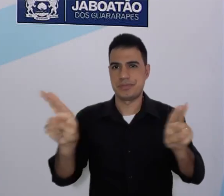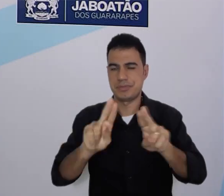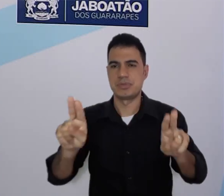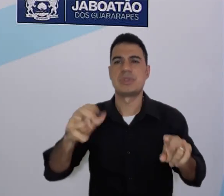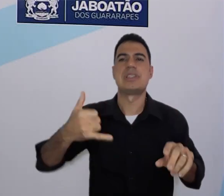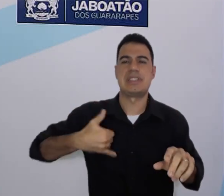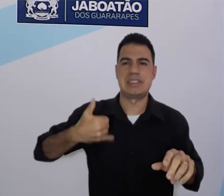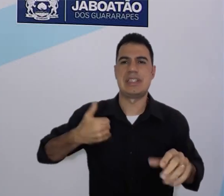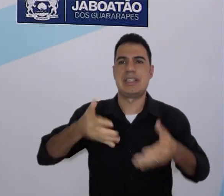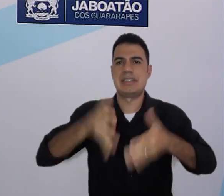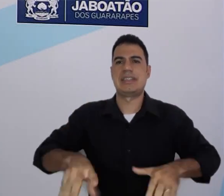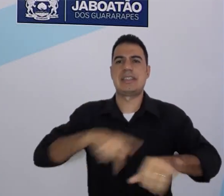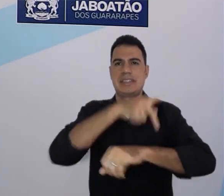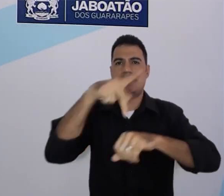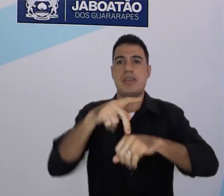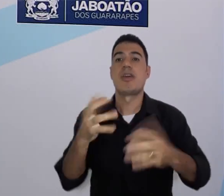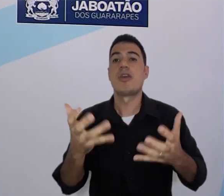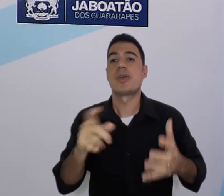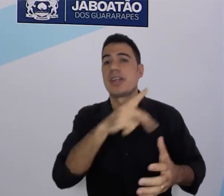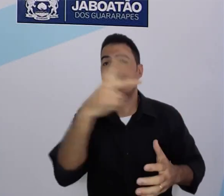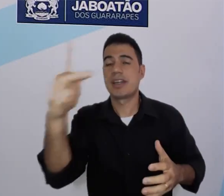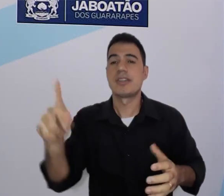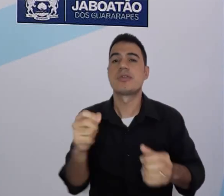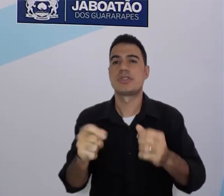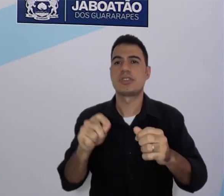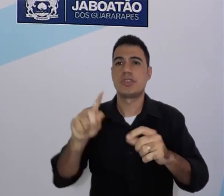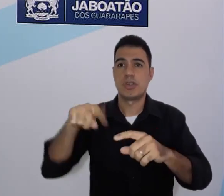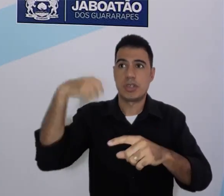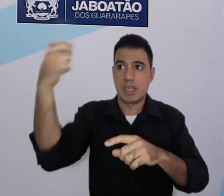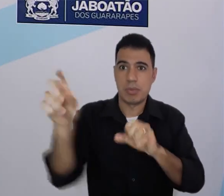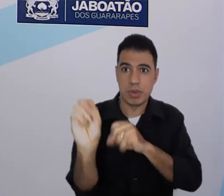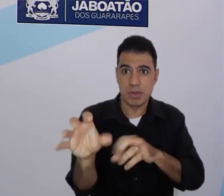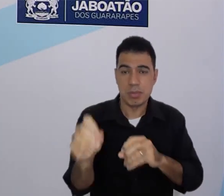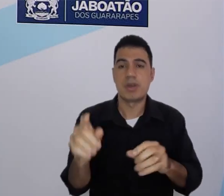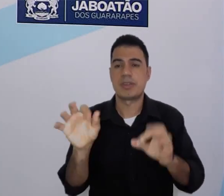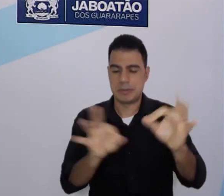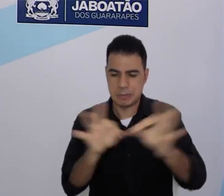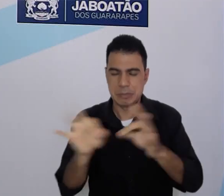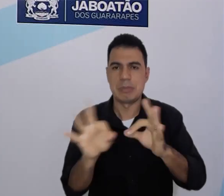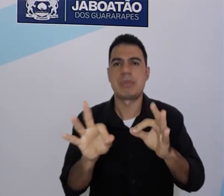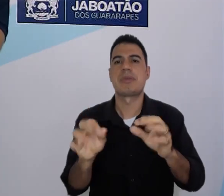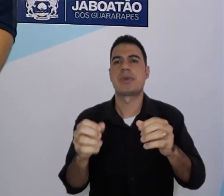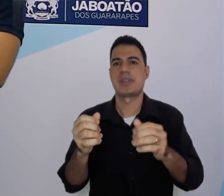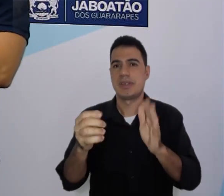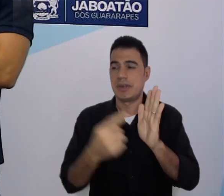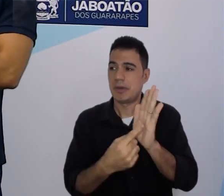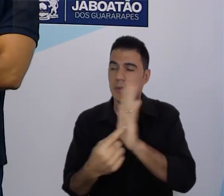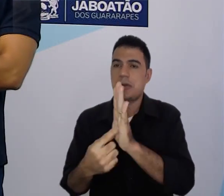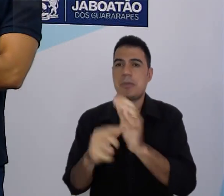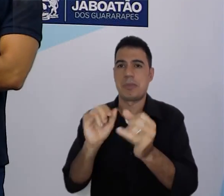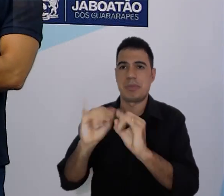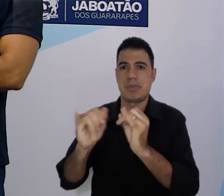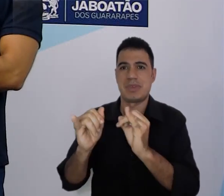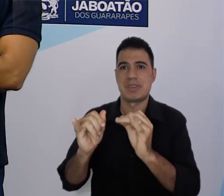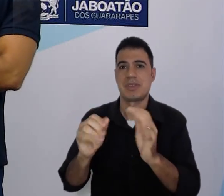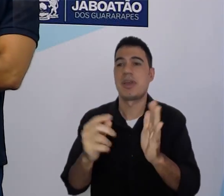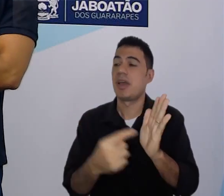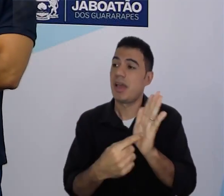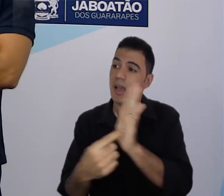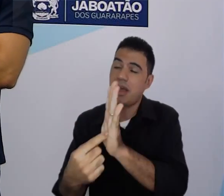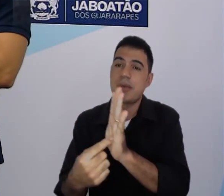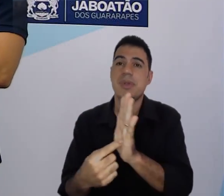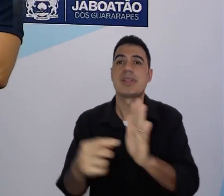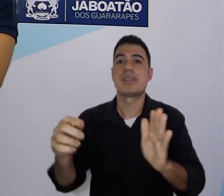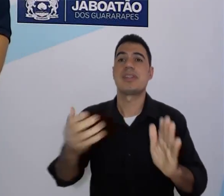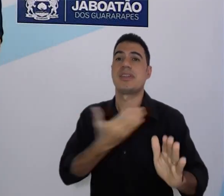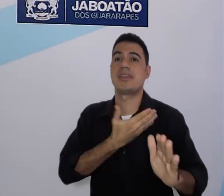quero que vocês façam para a próxima aula é justamente essa apresentação que a gente fez